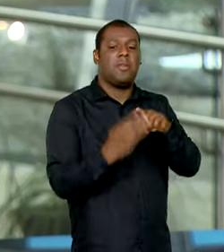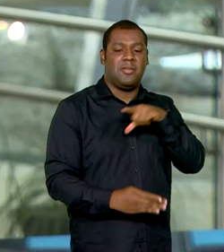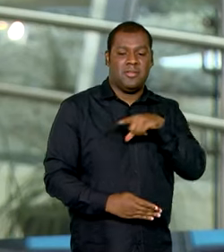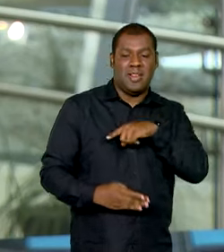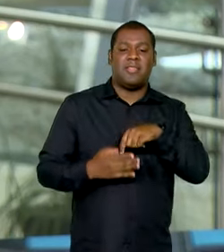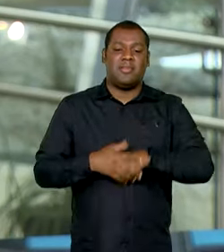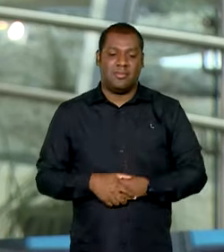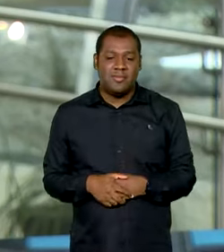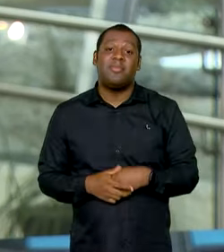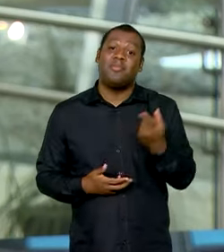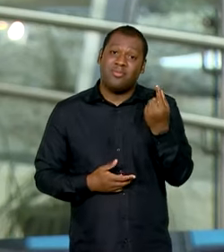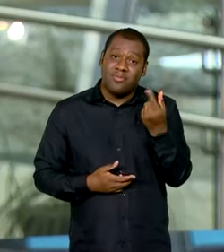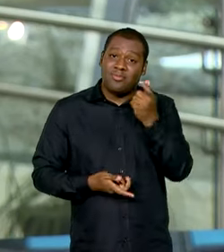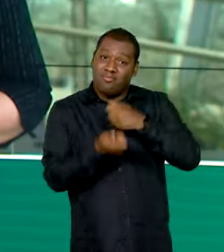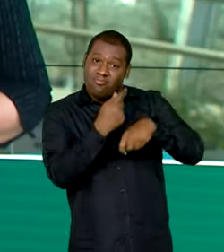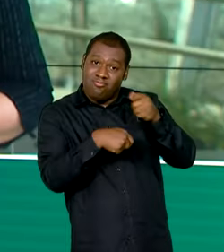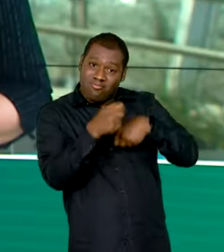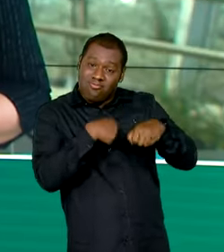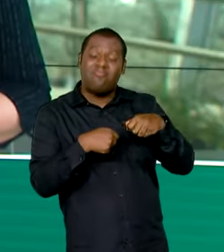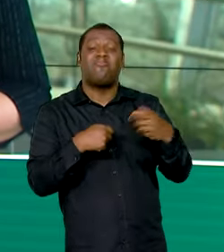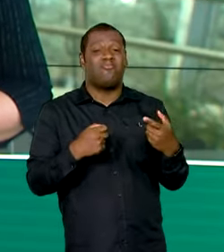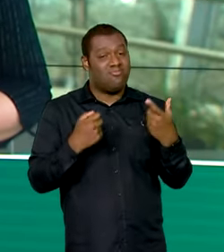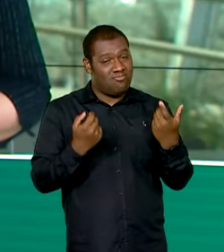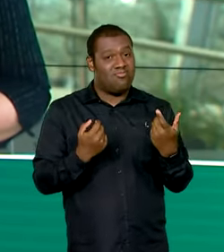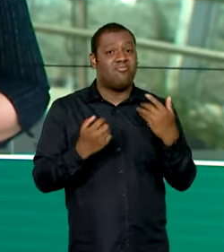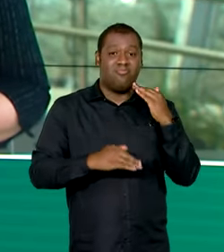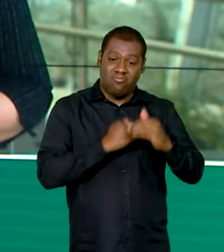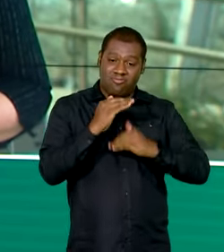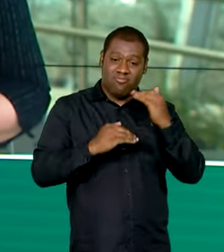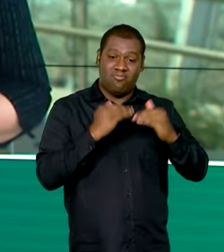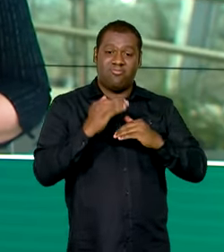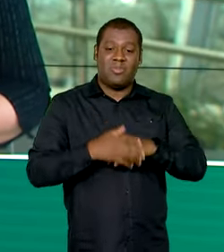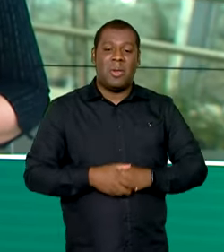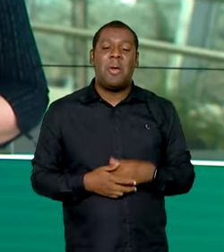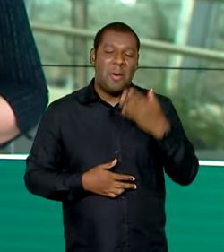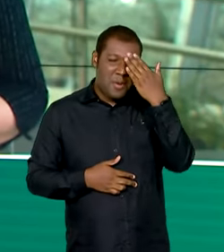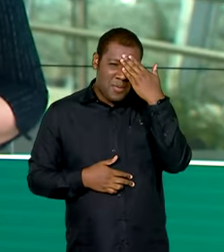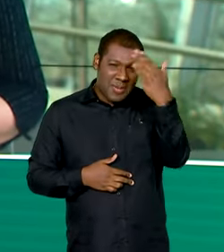dinheiro circulando na economia. É isso, Vanessa. Obrigado pelas informações e uma ótima noite para você.